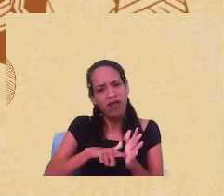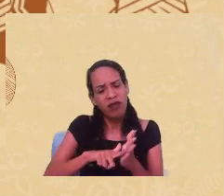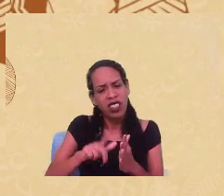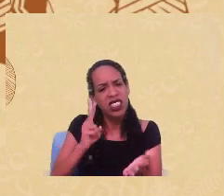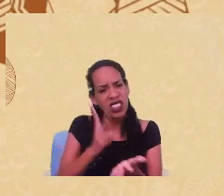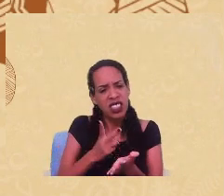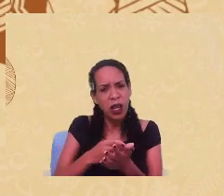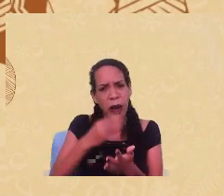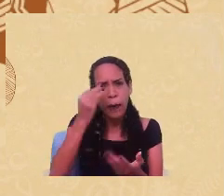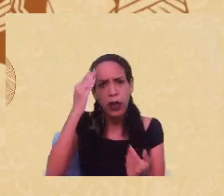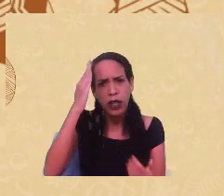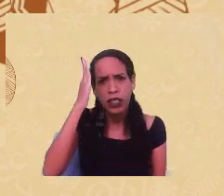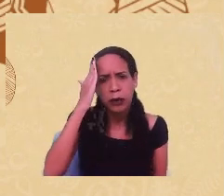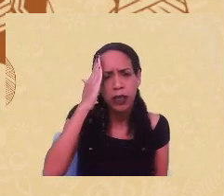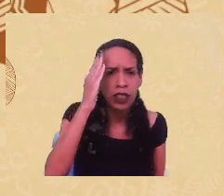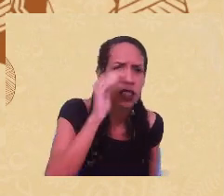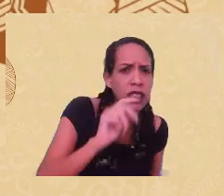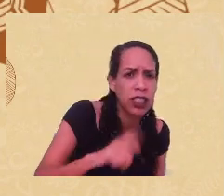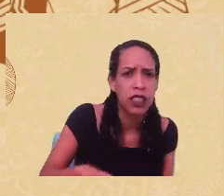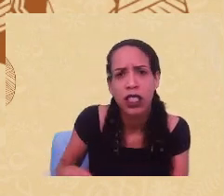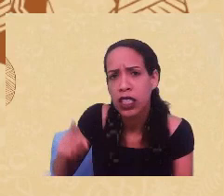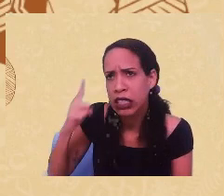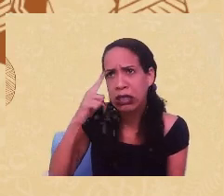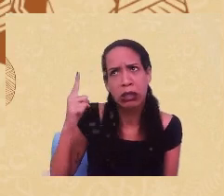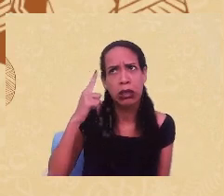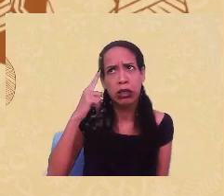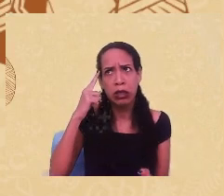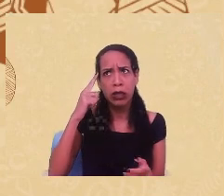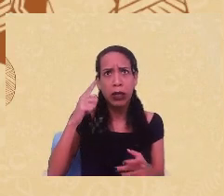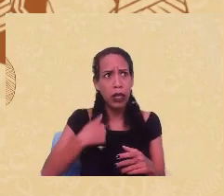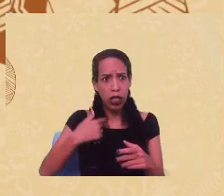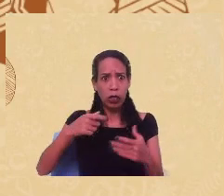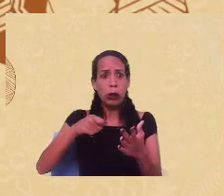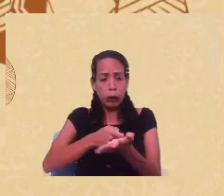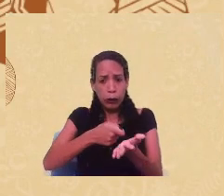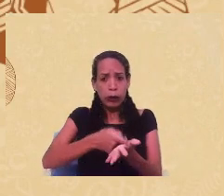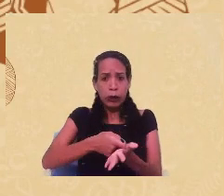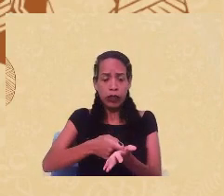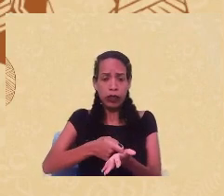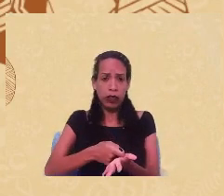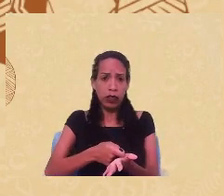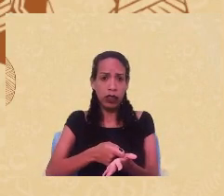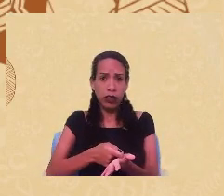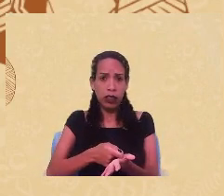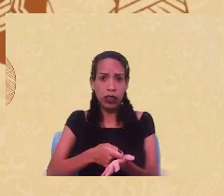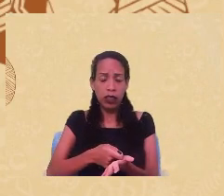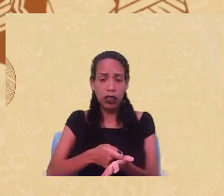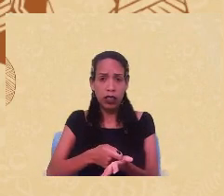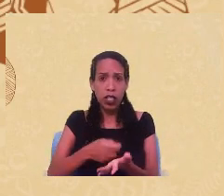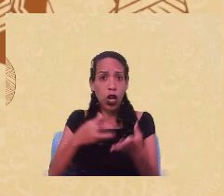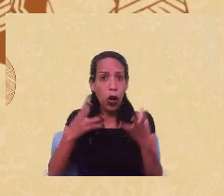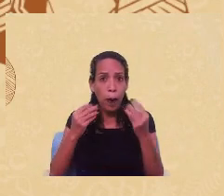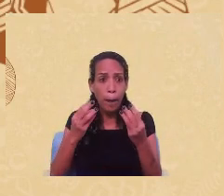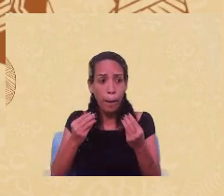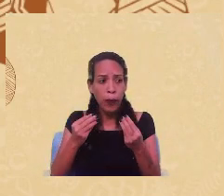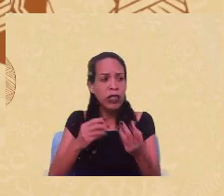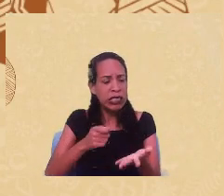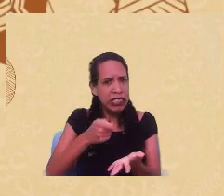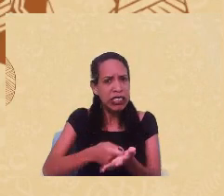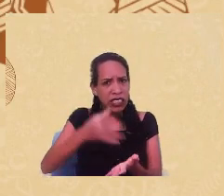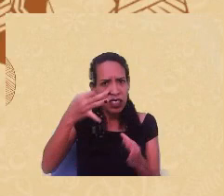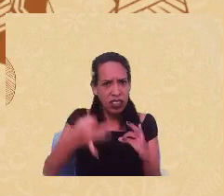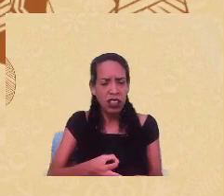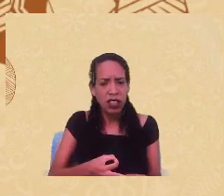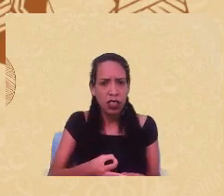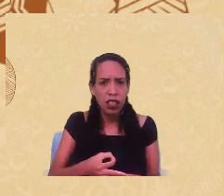discorda dessa ideia, mas que eu tenho afirmado com muita veemência, porque